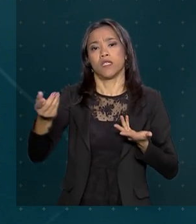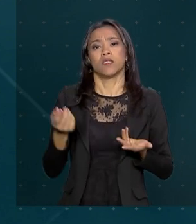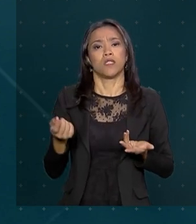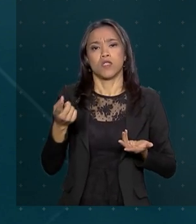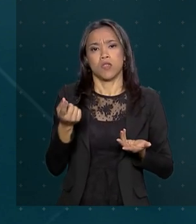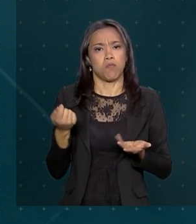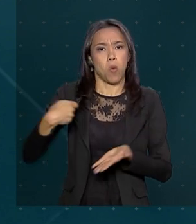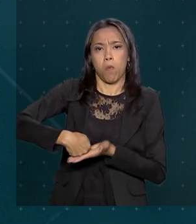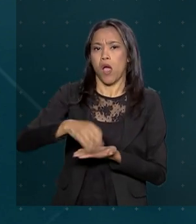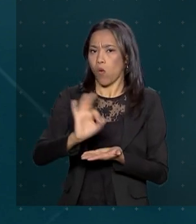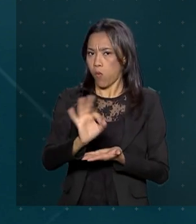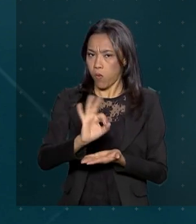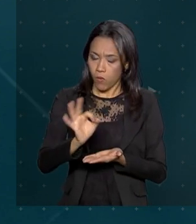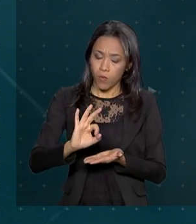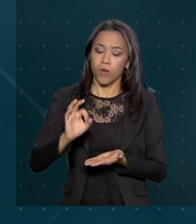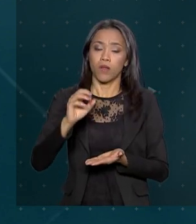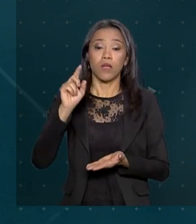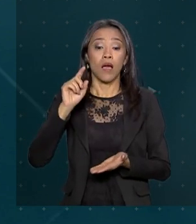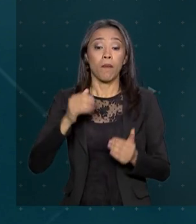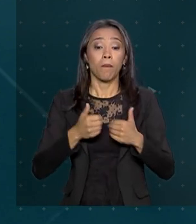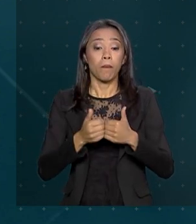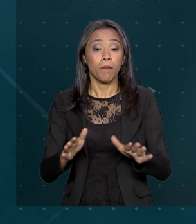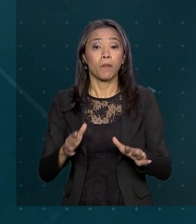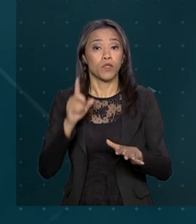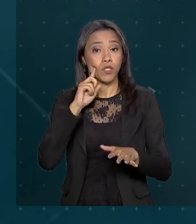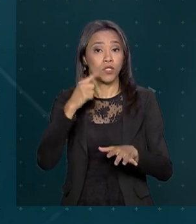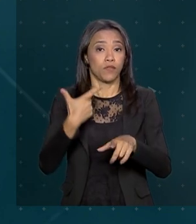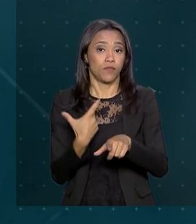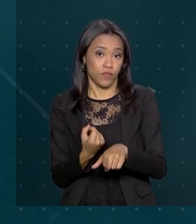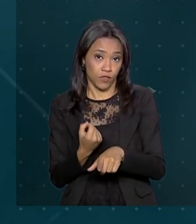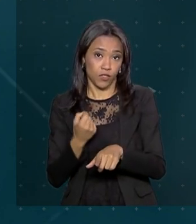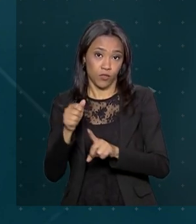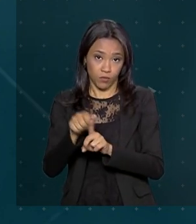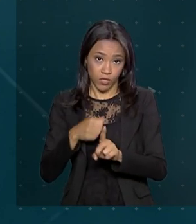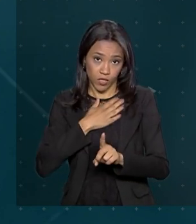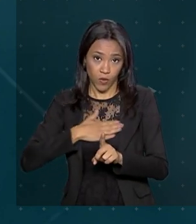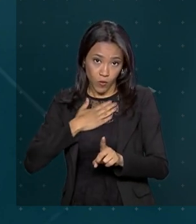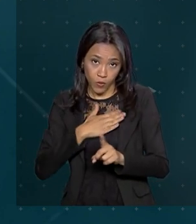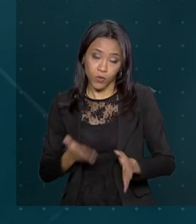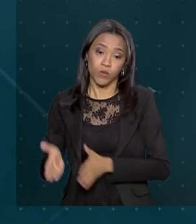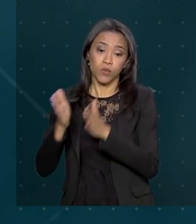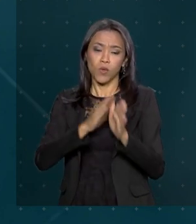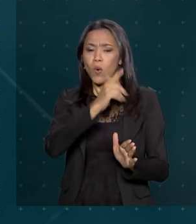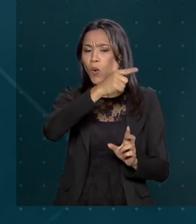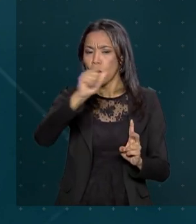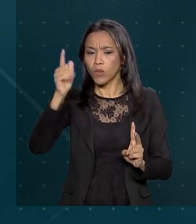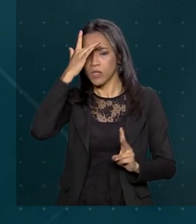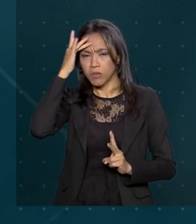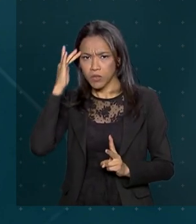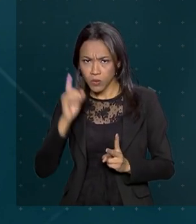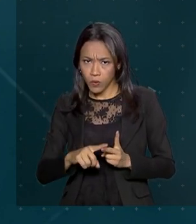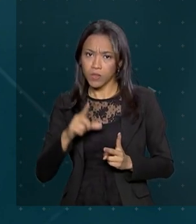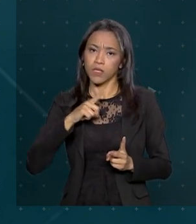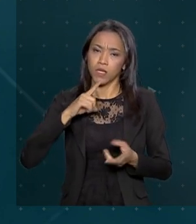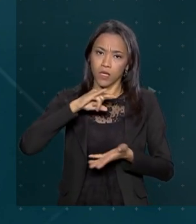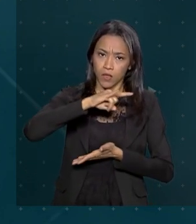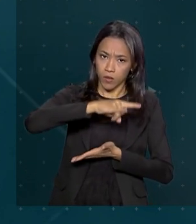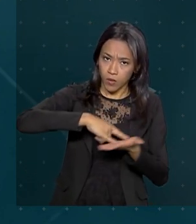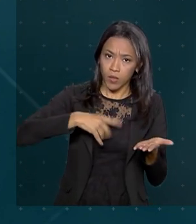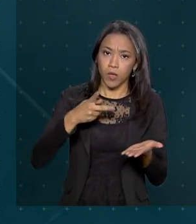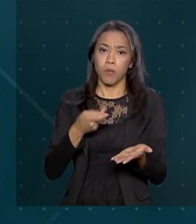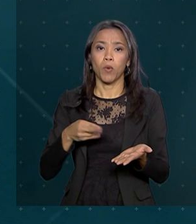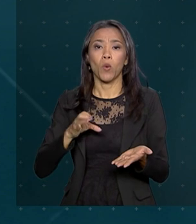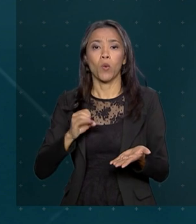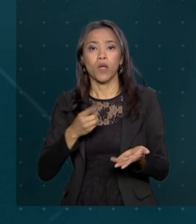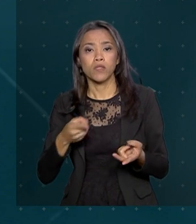custo, a partir do dia 20 de agosto. Os demais cotistas, assim como herdeiros e portadores de procuração legal, podem